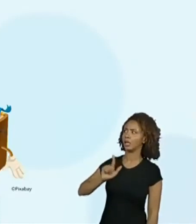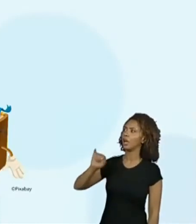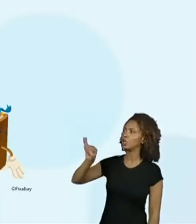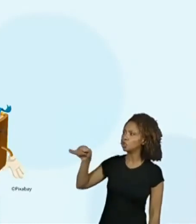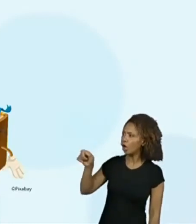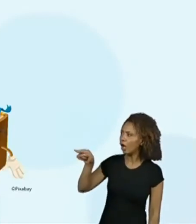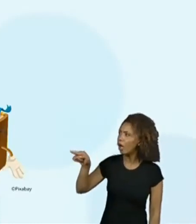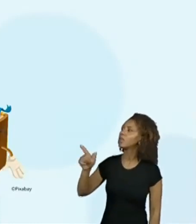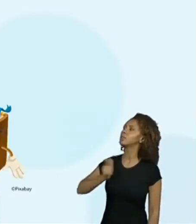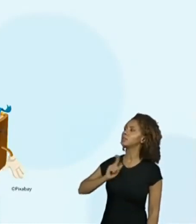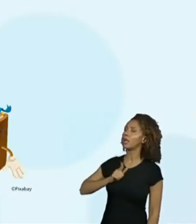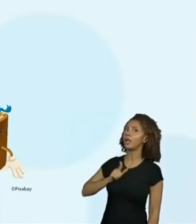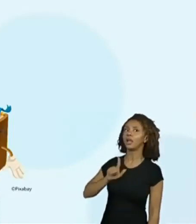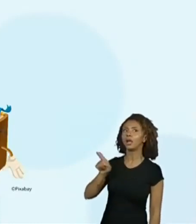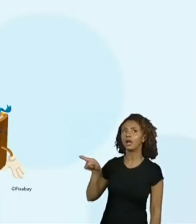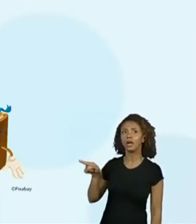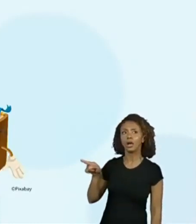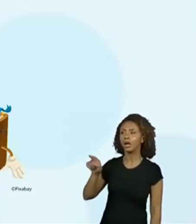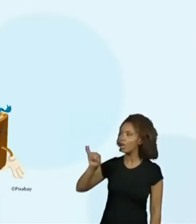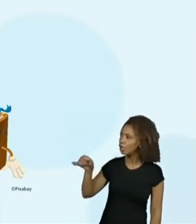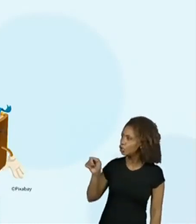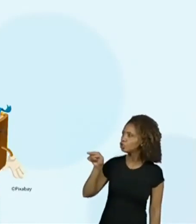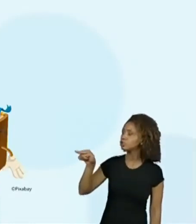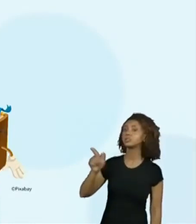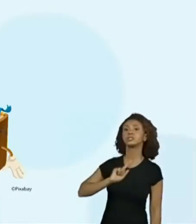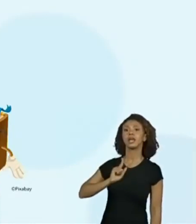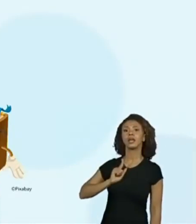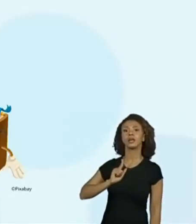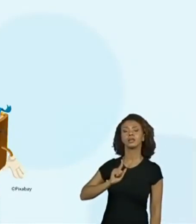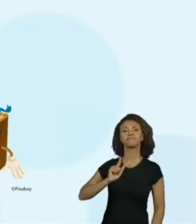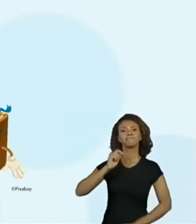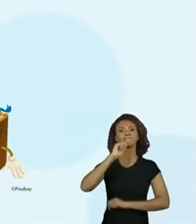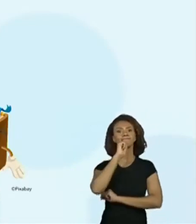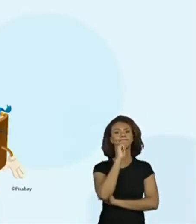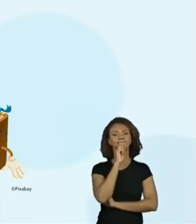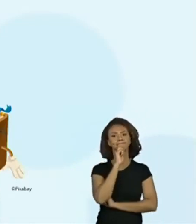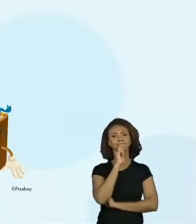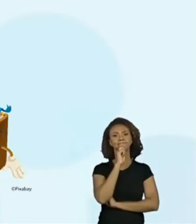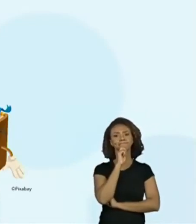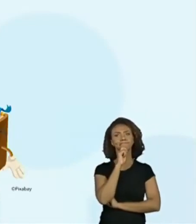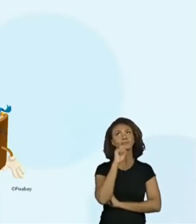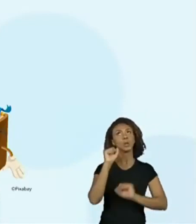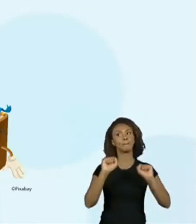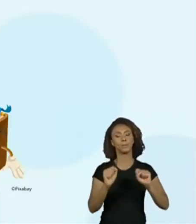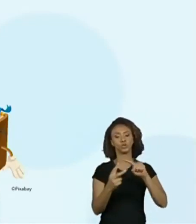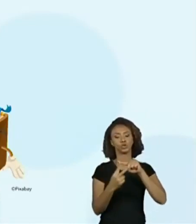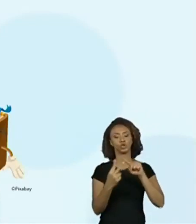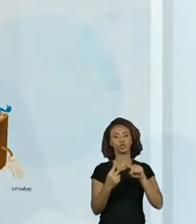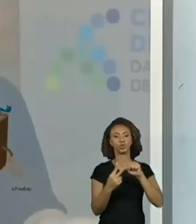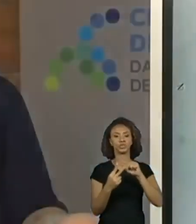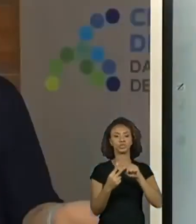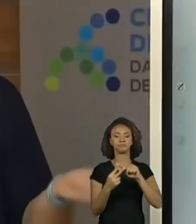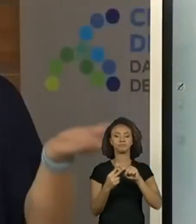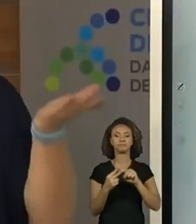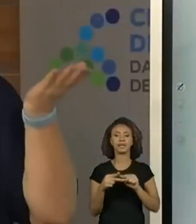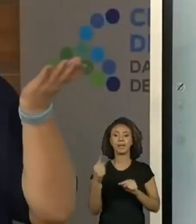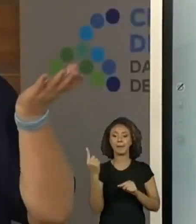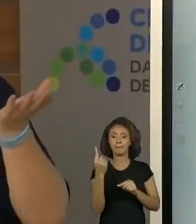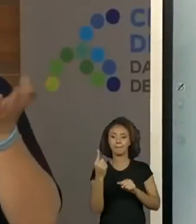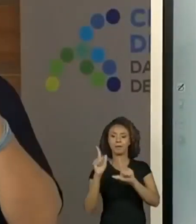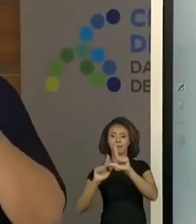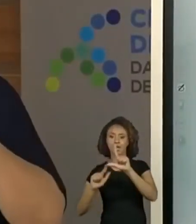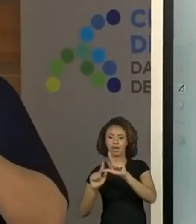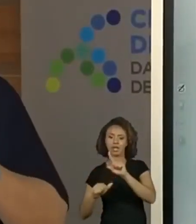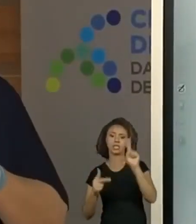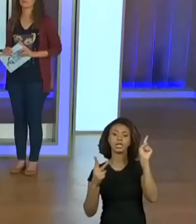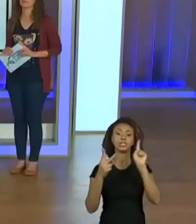J. Poxa vida. Hum, eu posso por dois caminhos. Ou pensar na letra seguinte. Na próxima. Ou ir